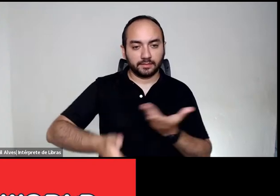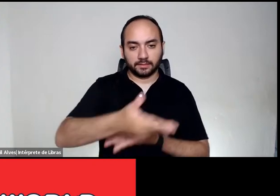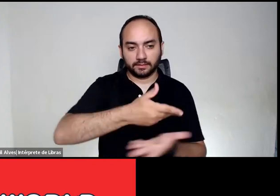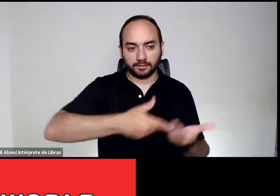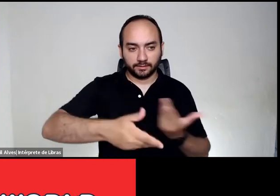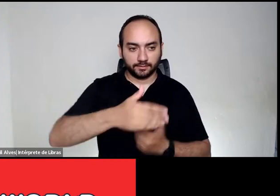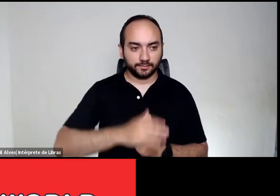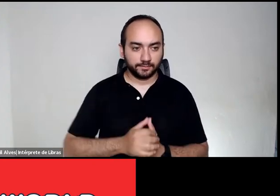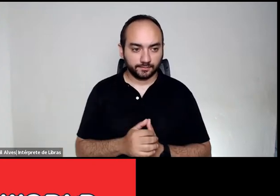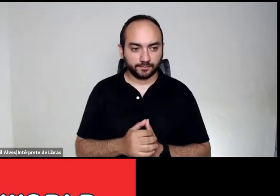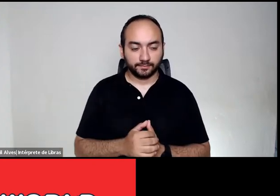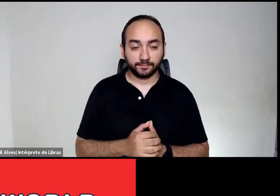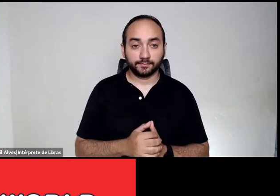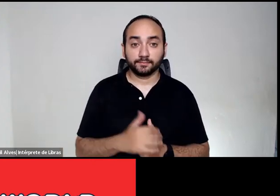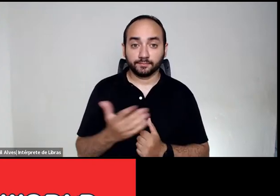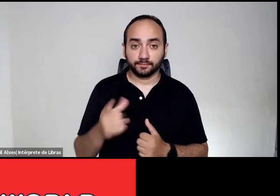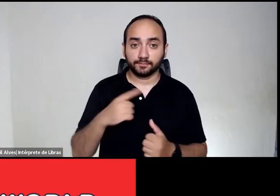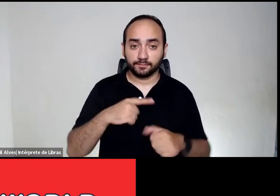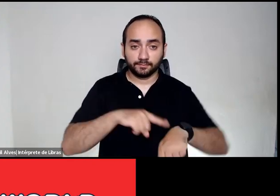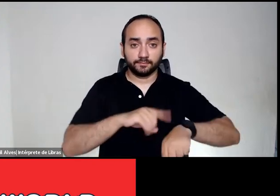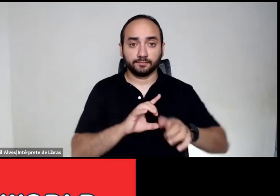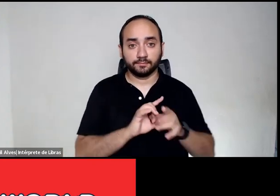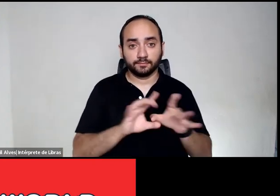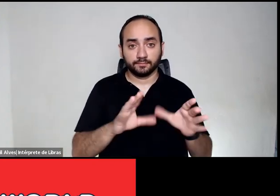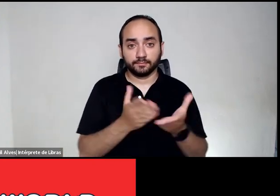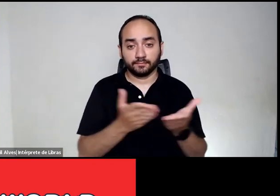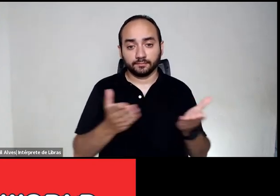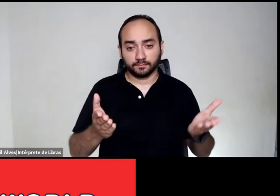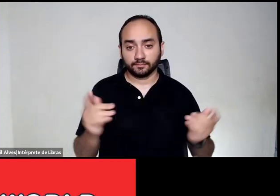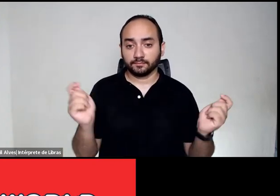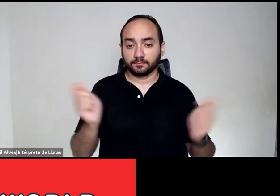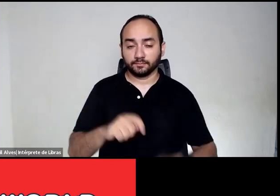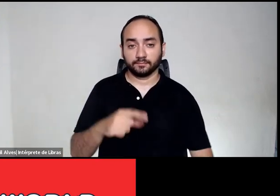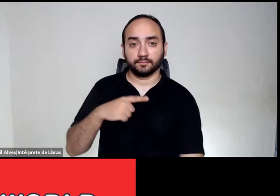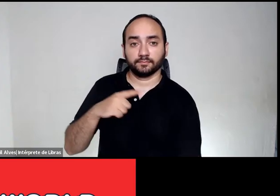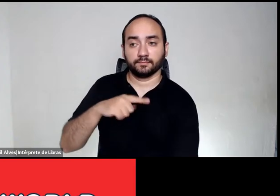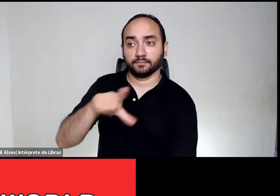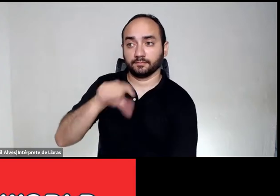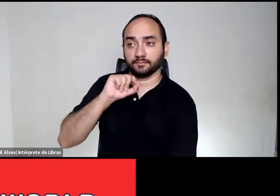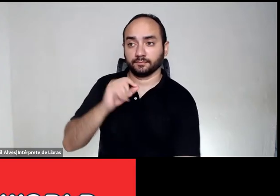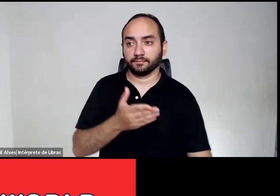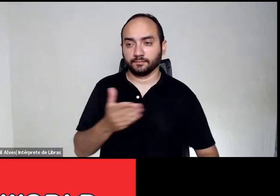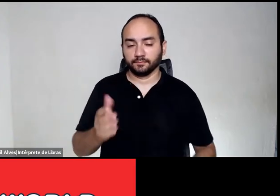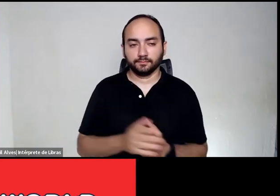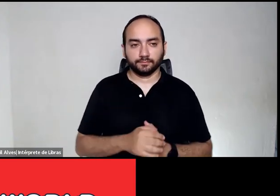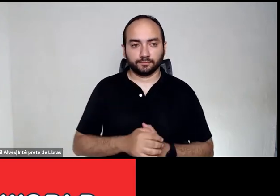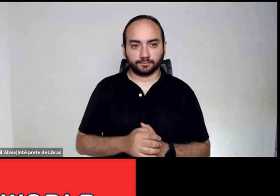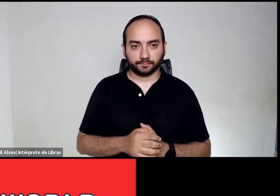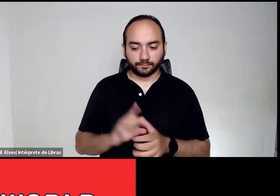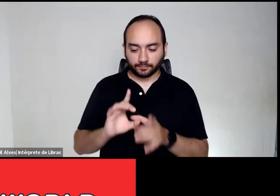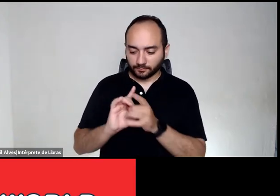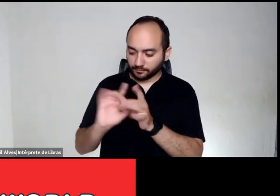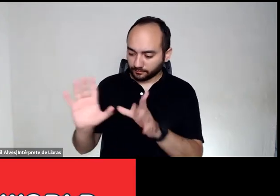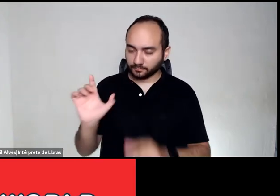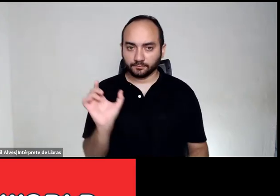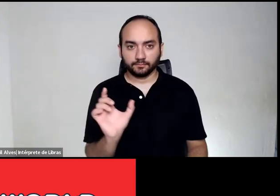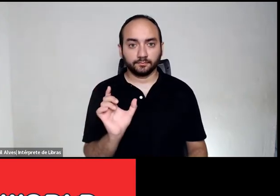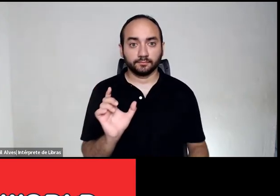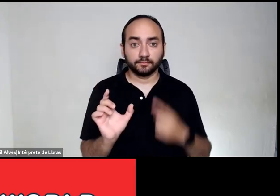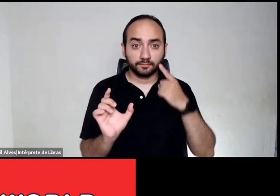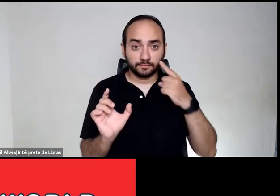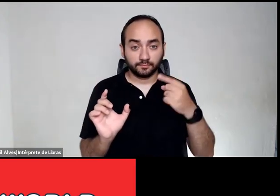O tempo livre para que tenhamos autonomia nas escolhas. A palavra livre não vem como